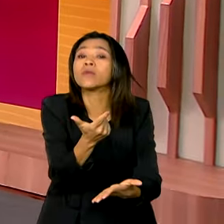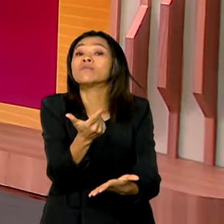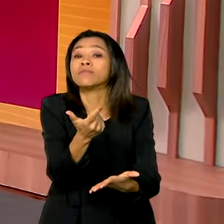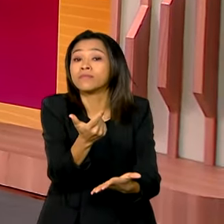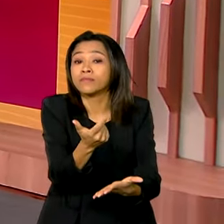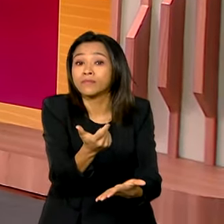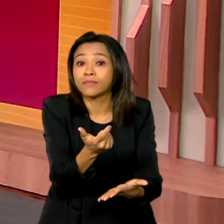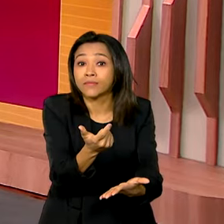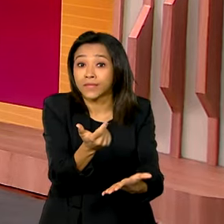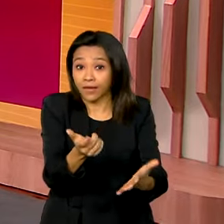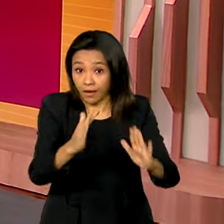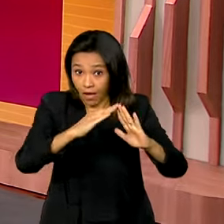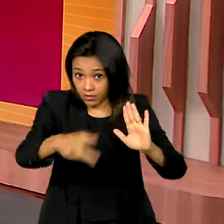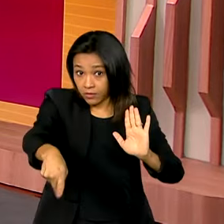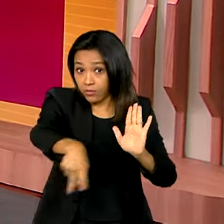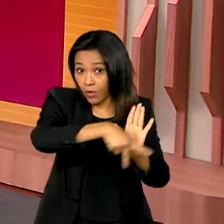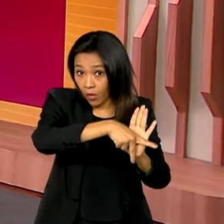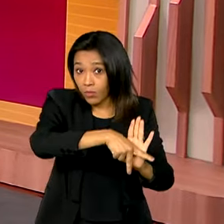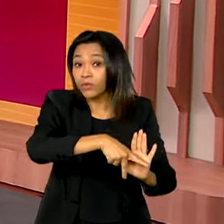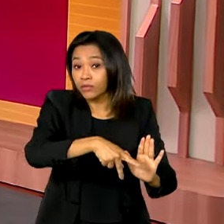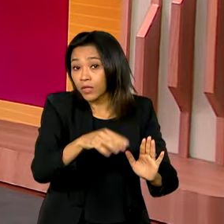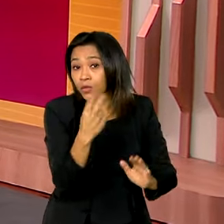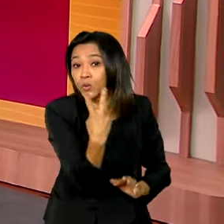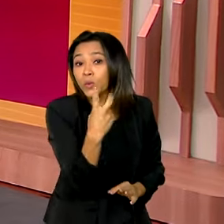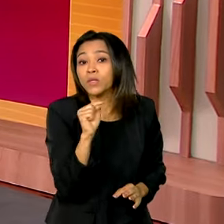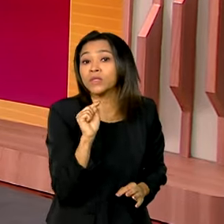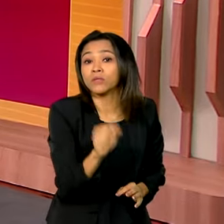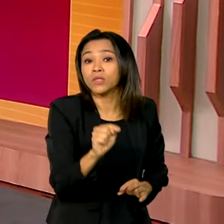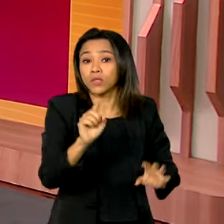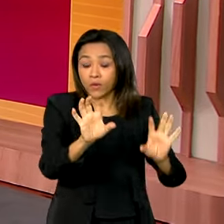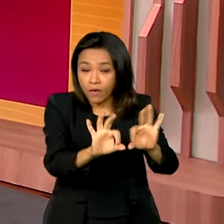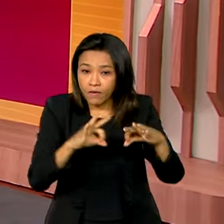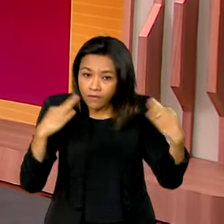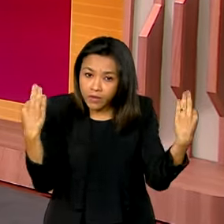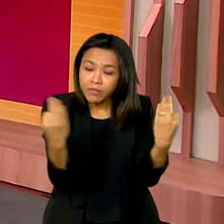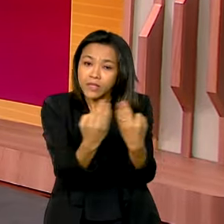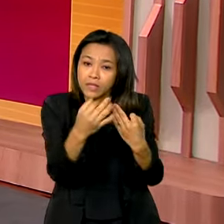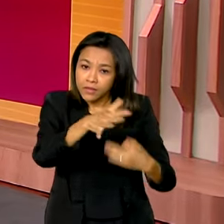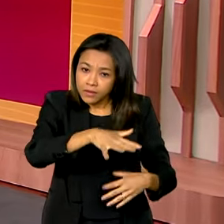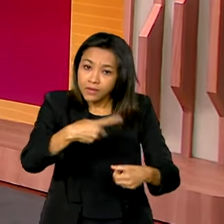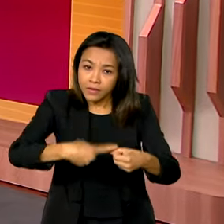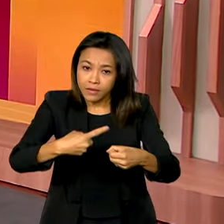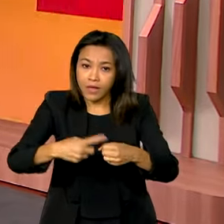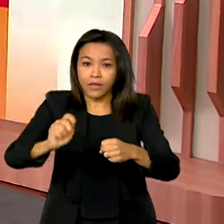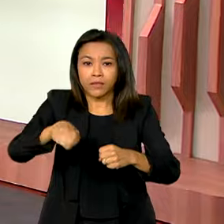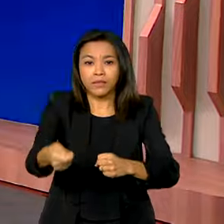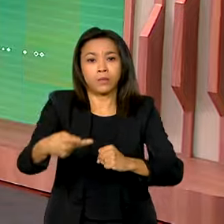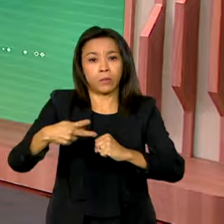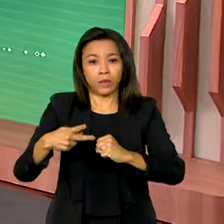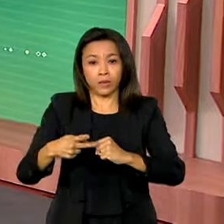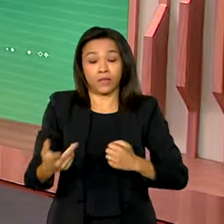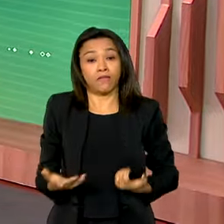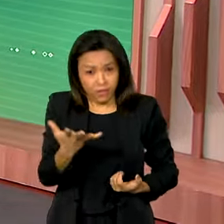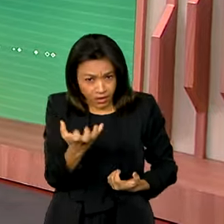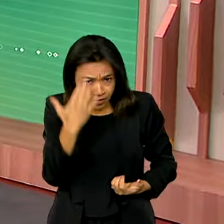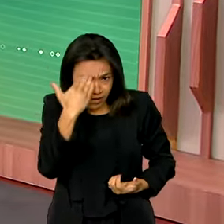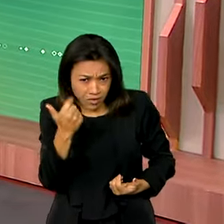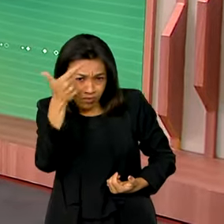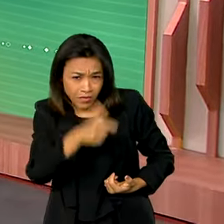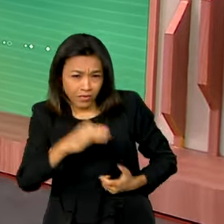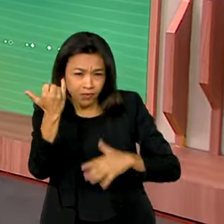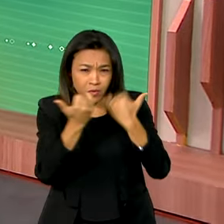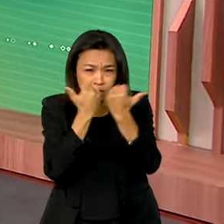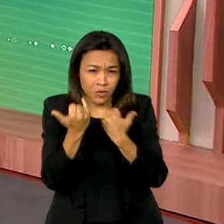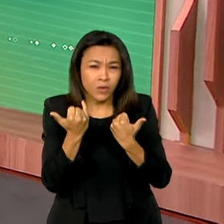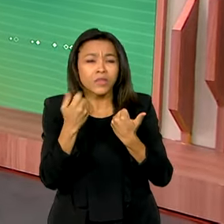casas próprias para 2 mil famílias em Petrolina. Se você quiser saber o que o governo federal está fazendo